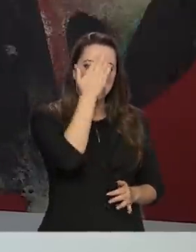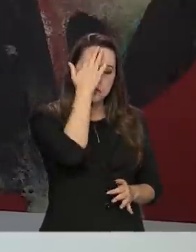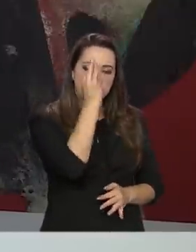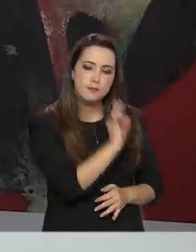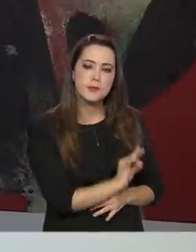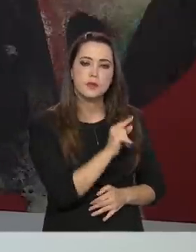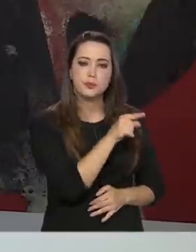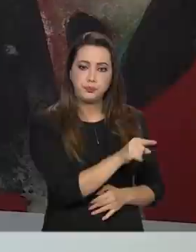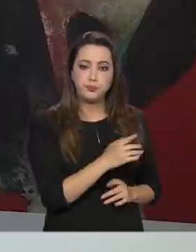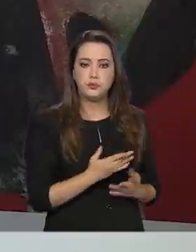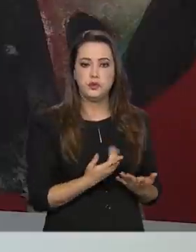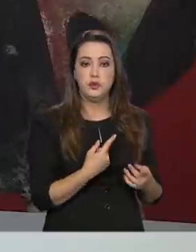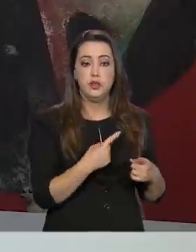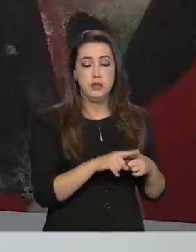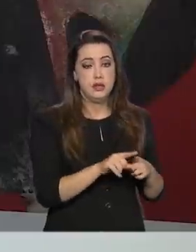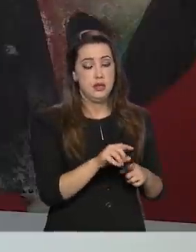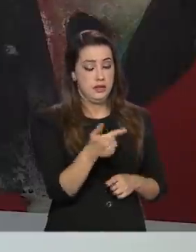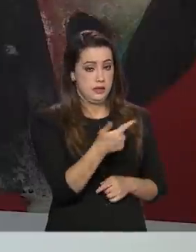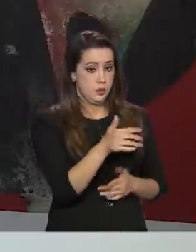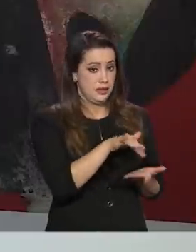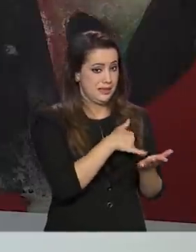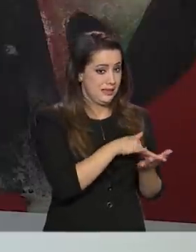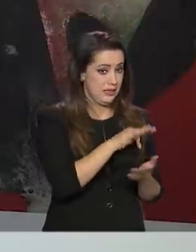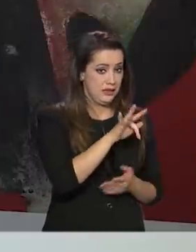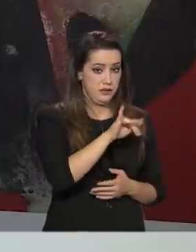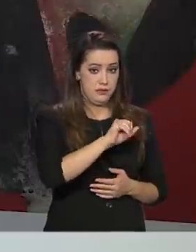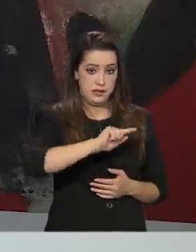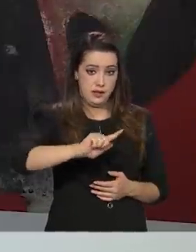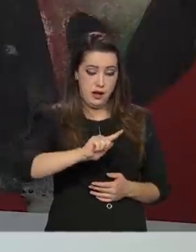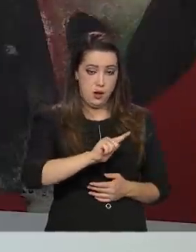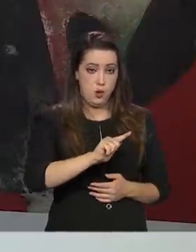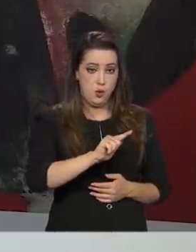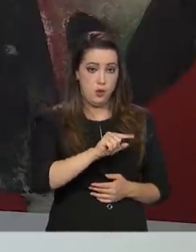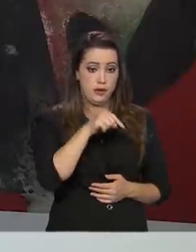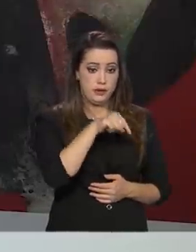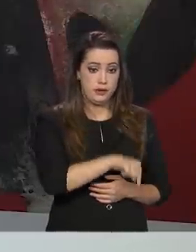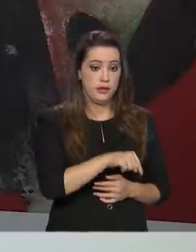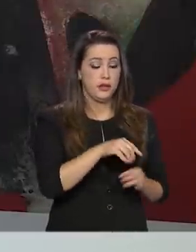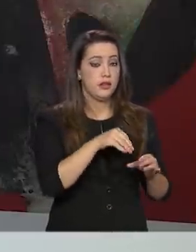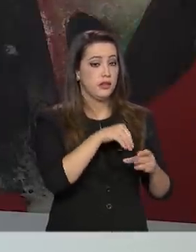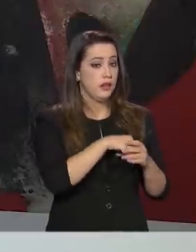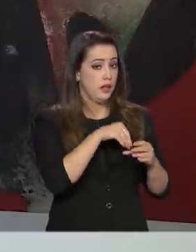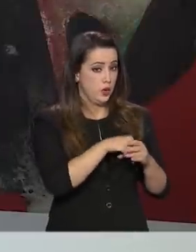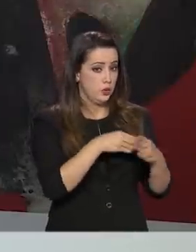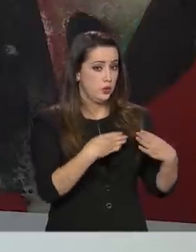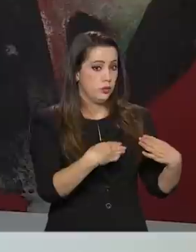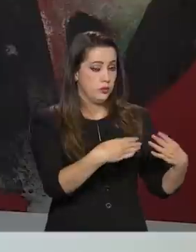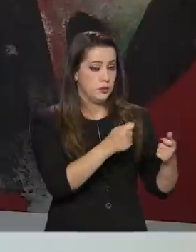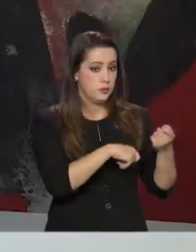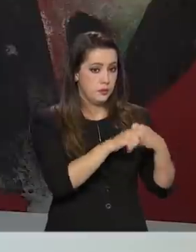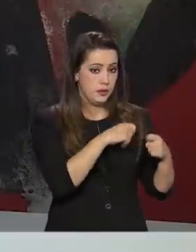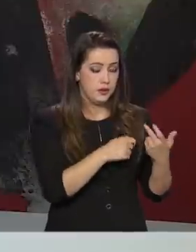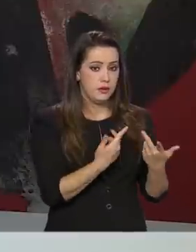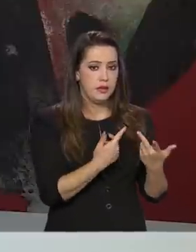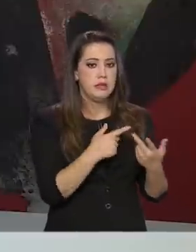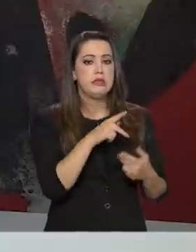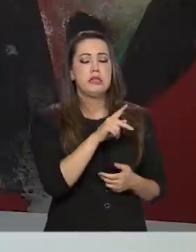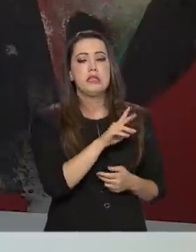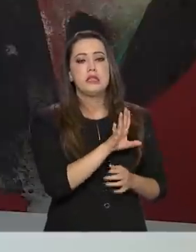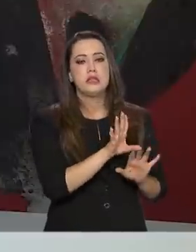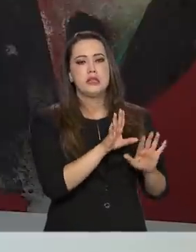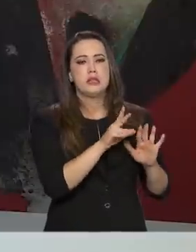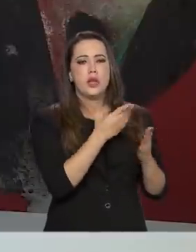A subsecretaria fiscal possui aqui dentro da SPE uma pesquisa chamada Prisma, Prisma Fiscal.